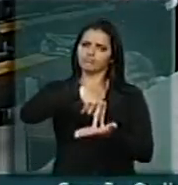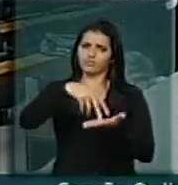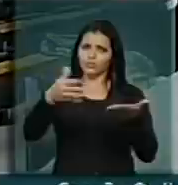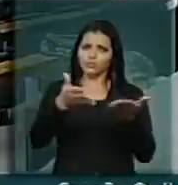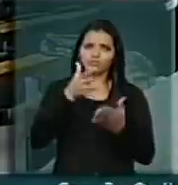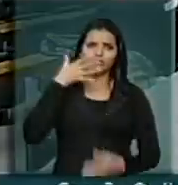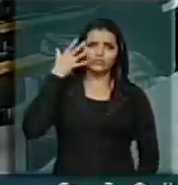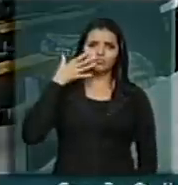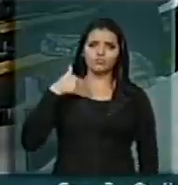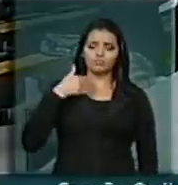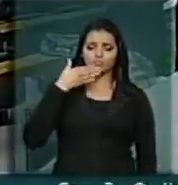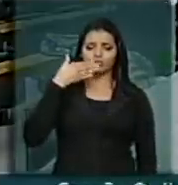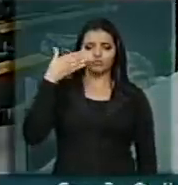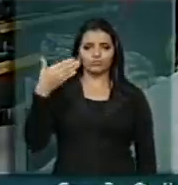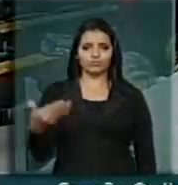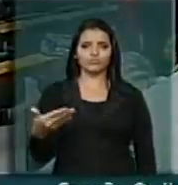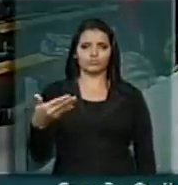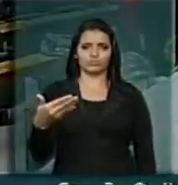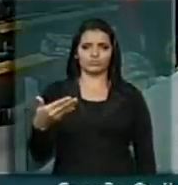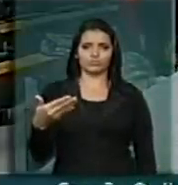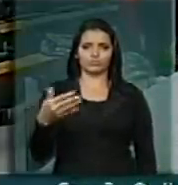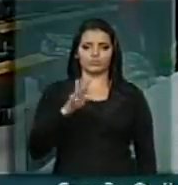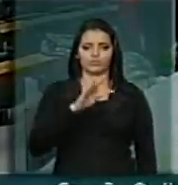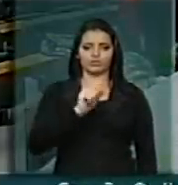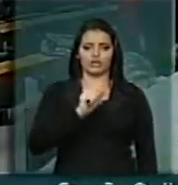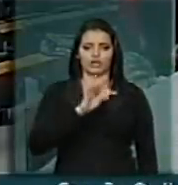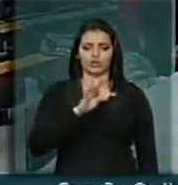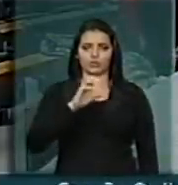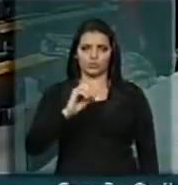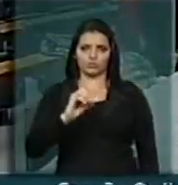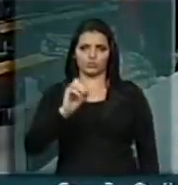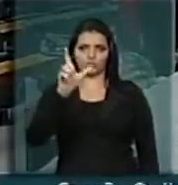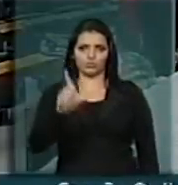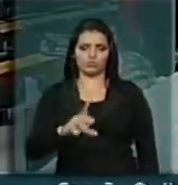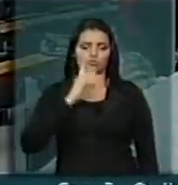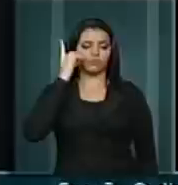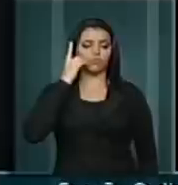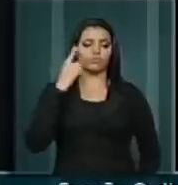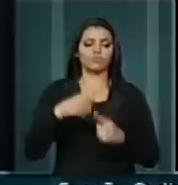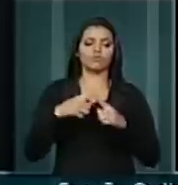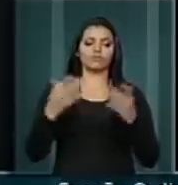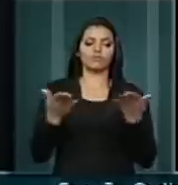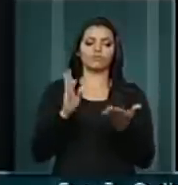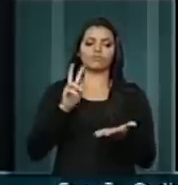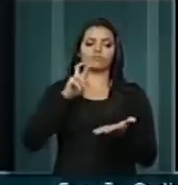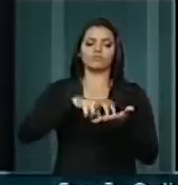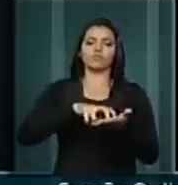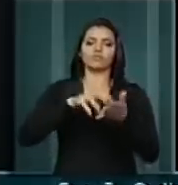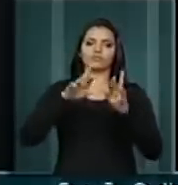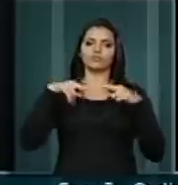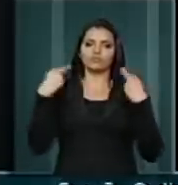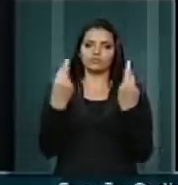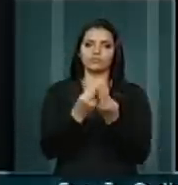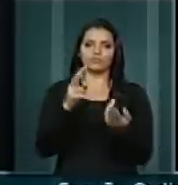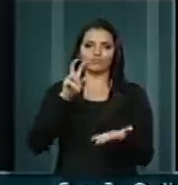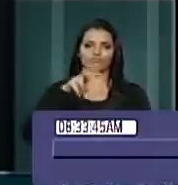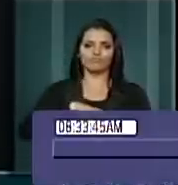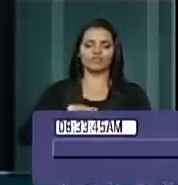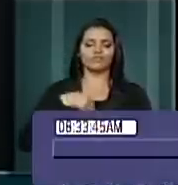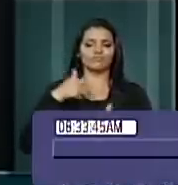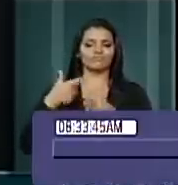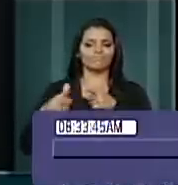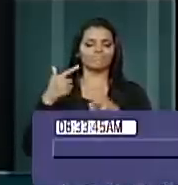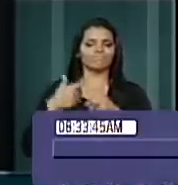a pedido do meu líder, Gimar Tato, porque hoje de manhã, na sessão da manhã, houve uma